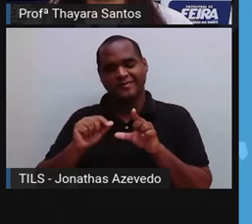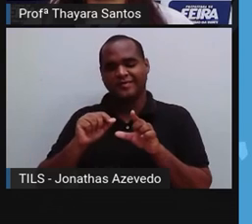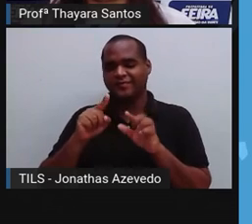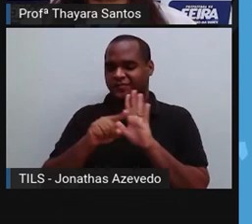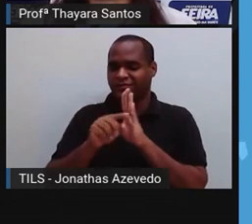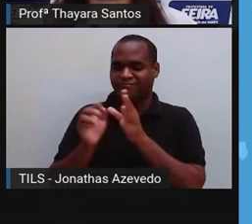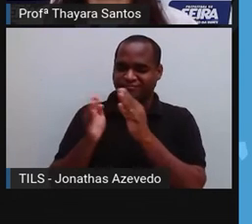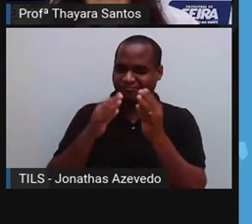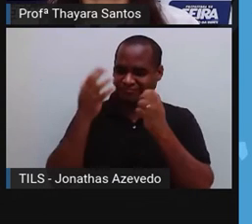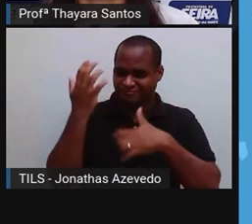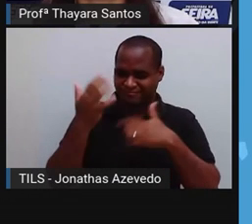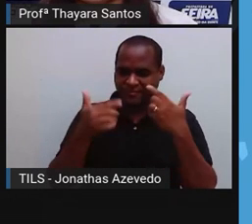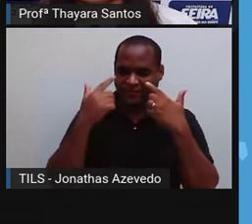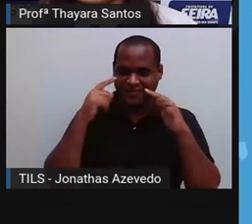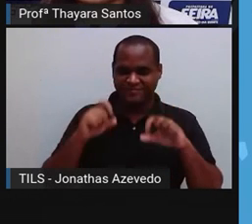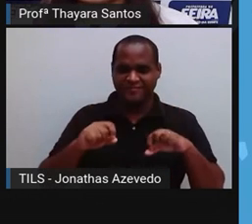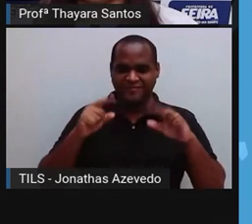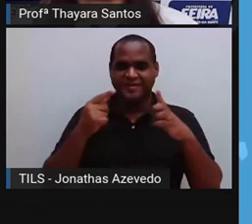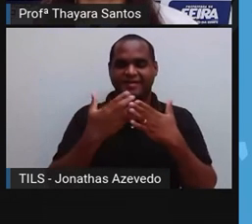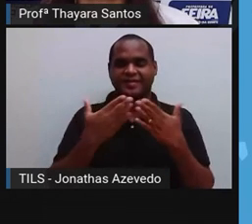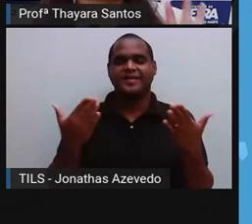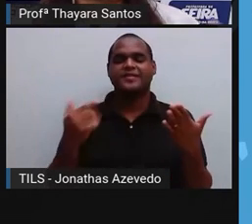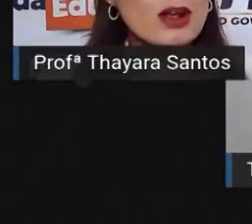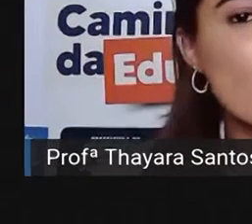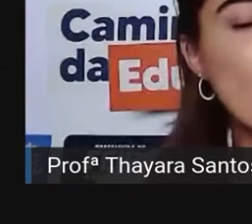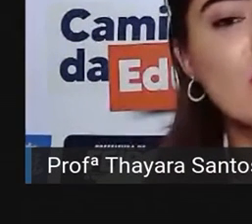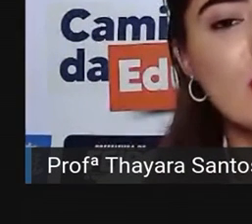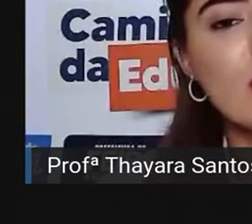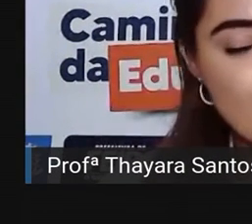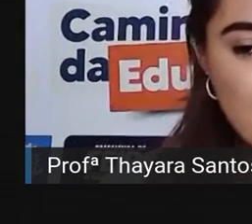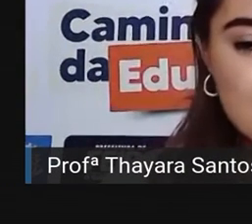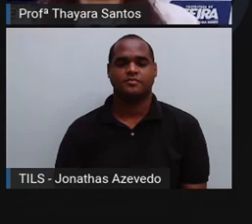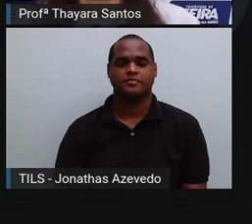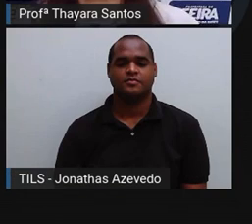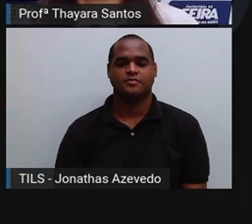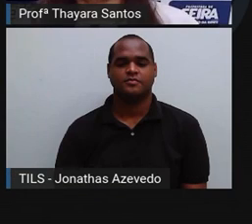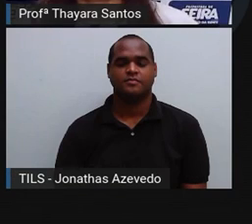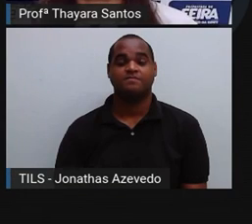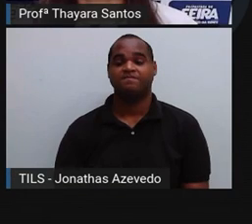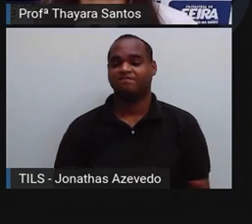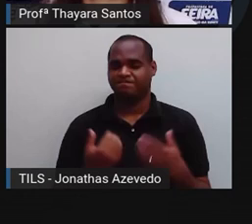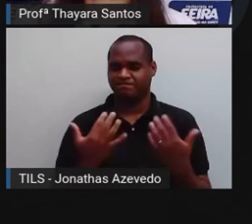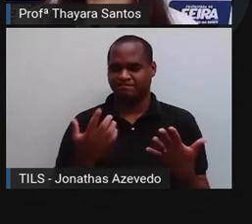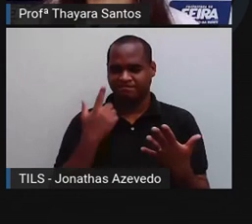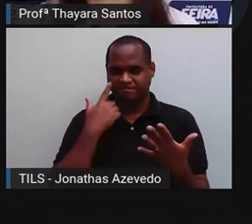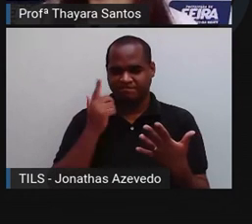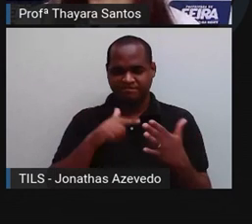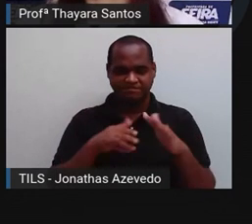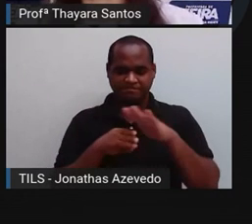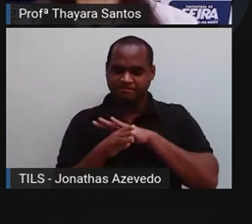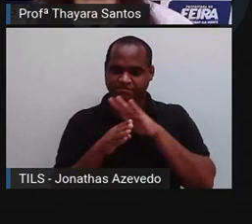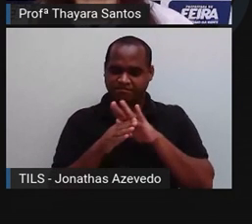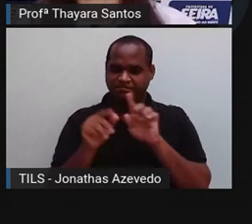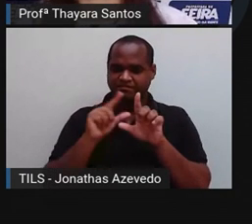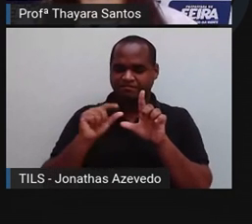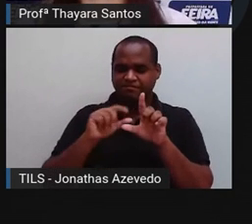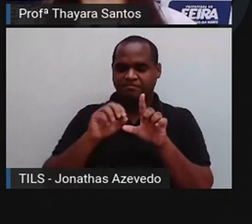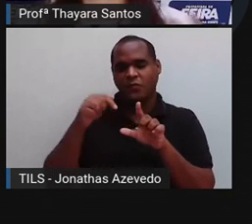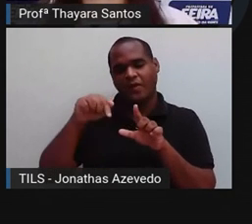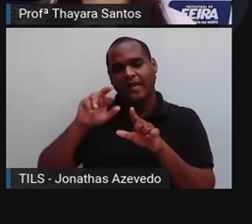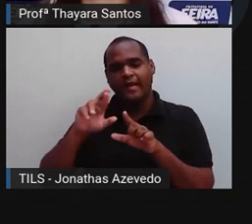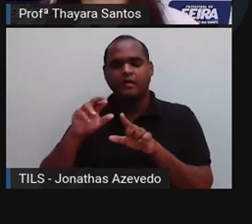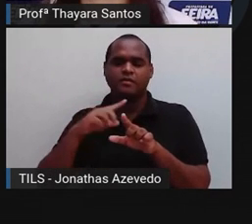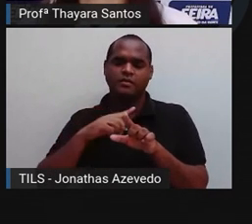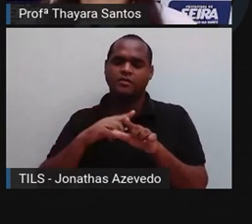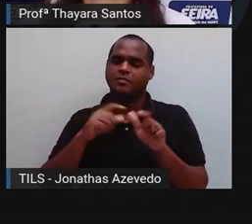desse vídeo. Eu vou abrir o joguinho aqui para vocês, só para vocês verem como é que ele vai funcionar. Então, quando vocês acessarem o link ou entram pelo QR Code,